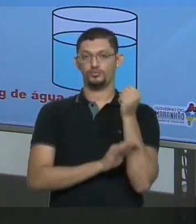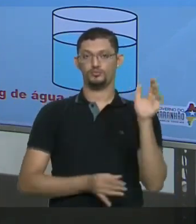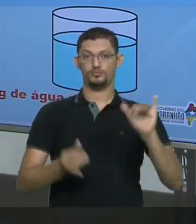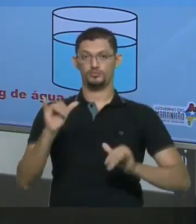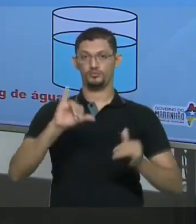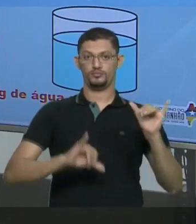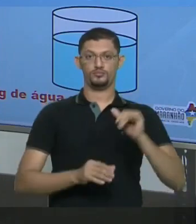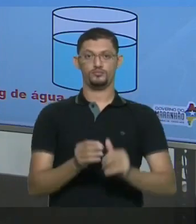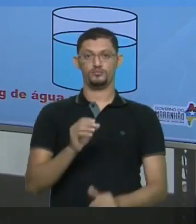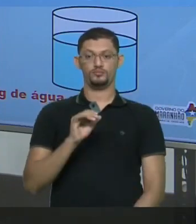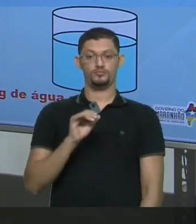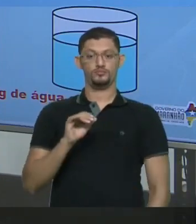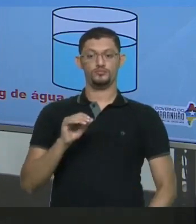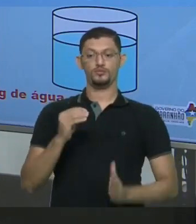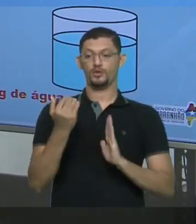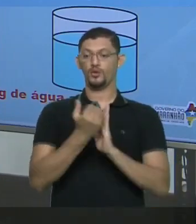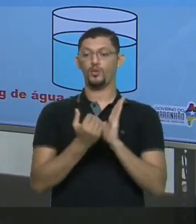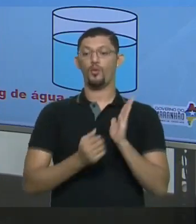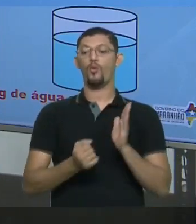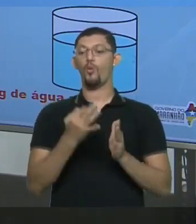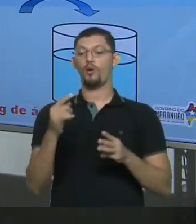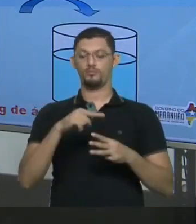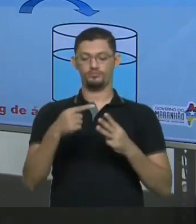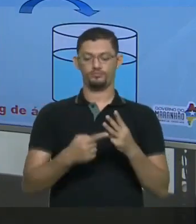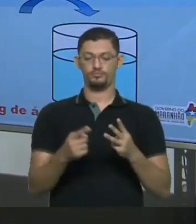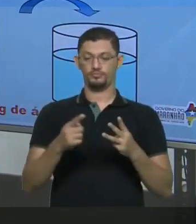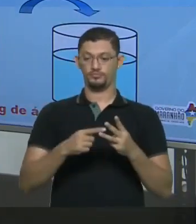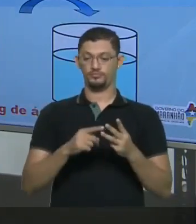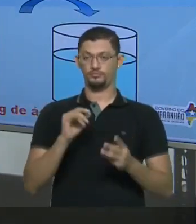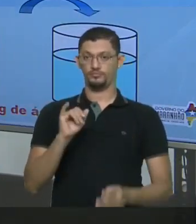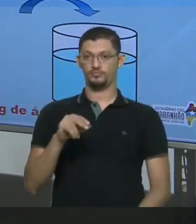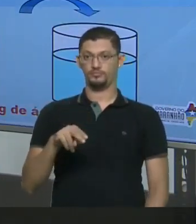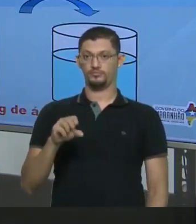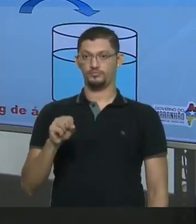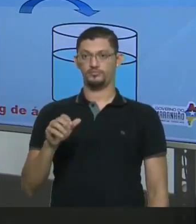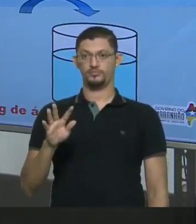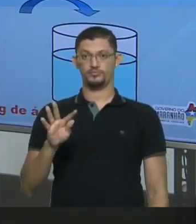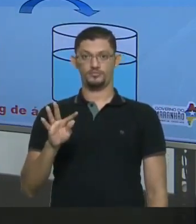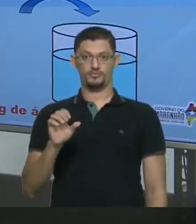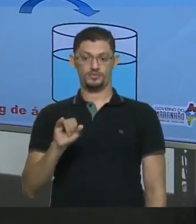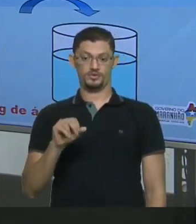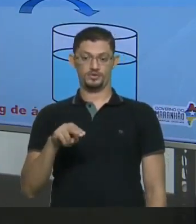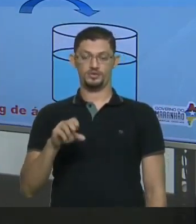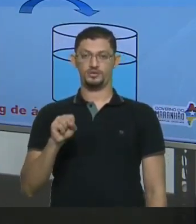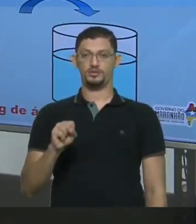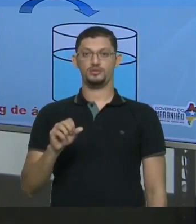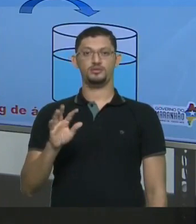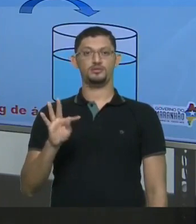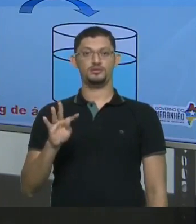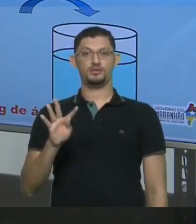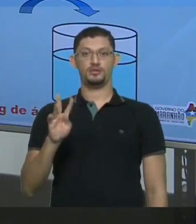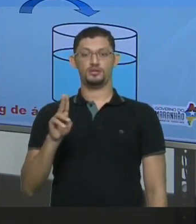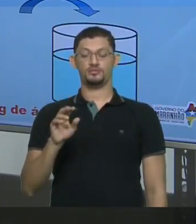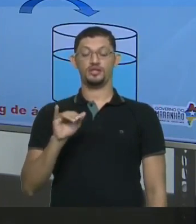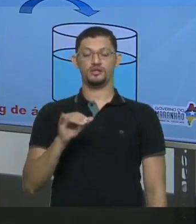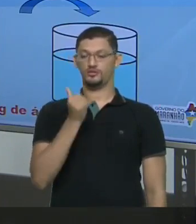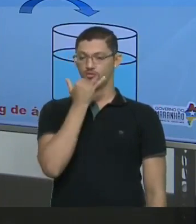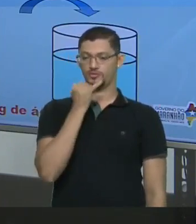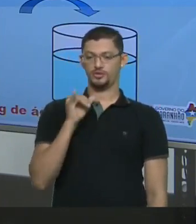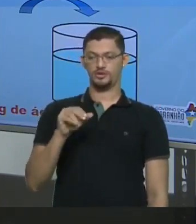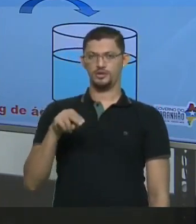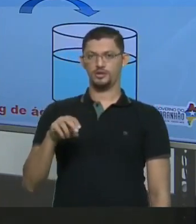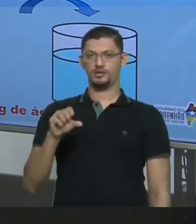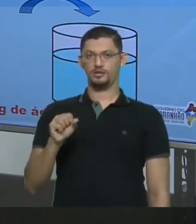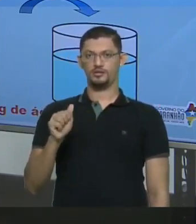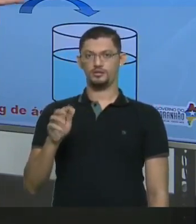Será classificada Como insaturada Mas se eu tiver Naquela temperatura De 15 graus Celsius Mil gramas de água